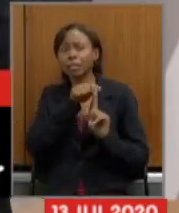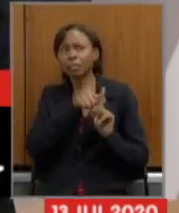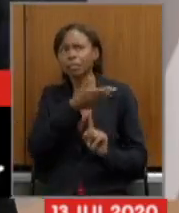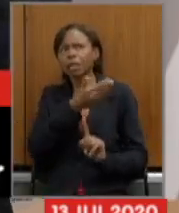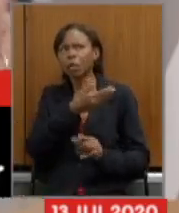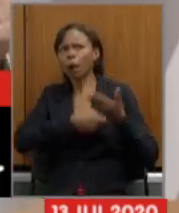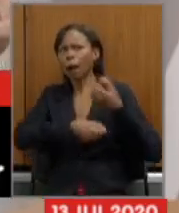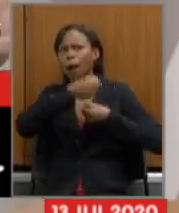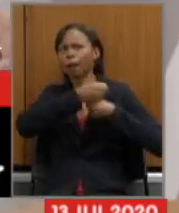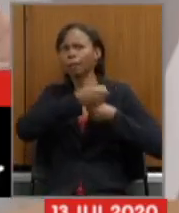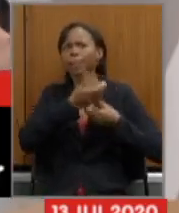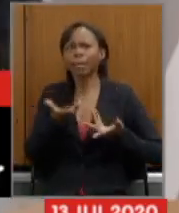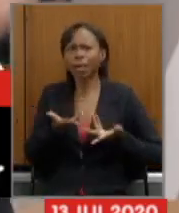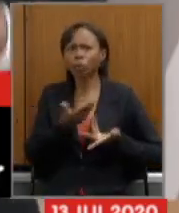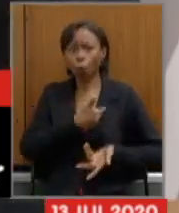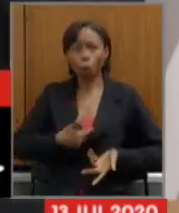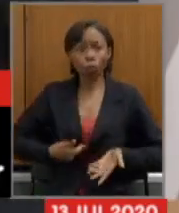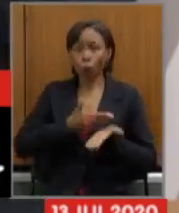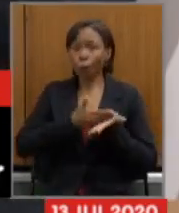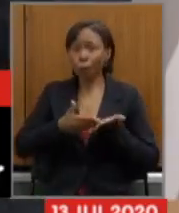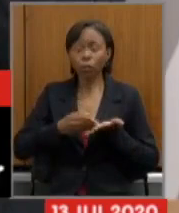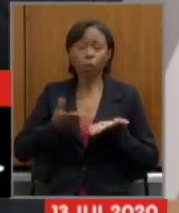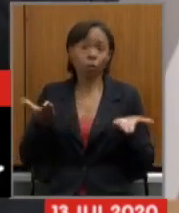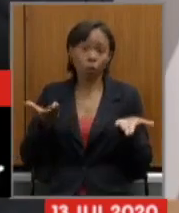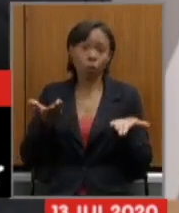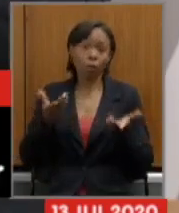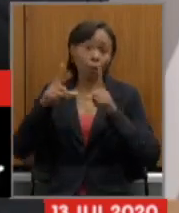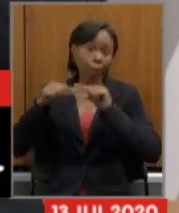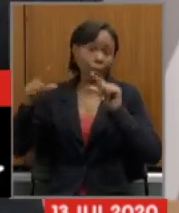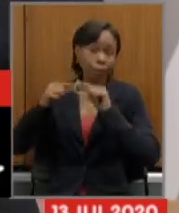assumiu e o assunto em Brasília começou a ser tratado